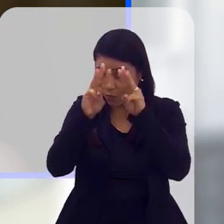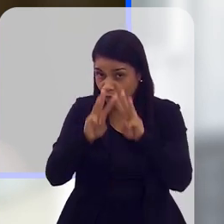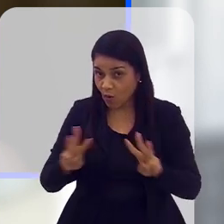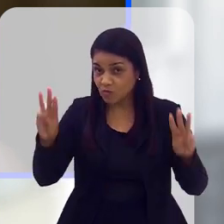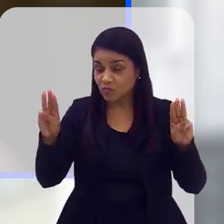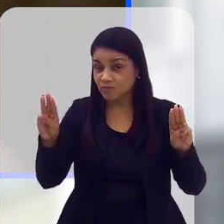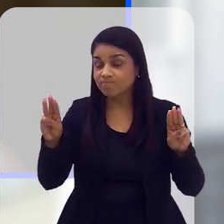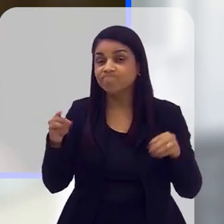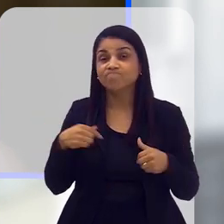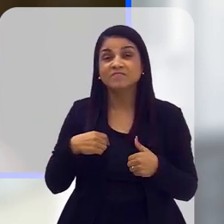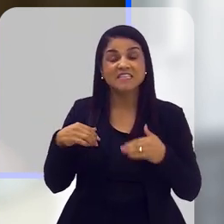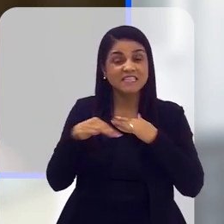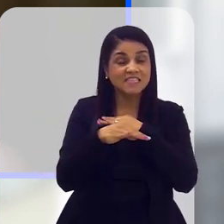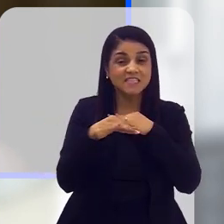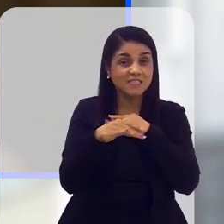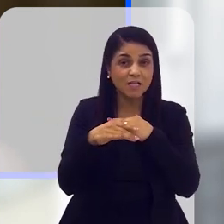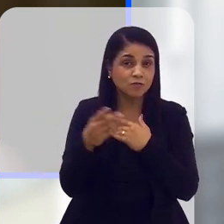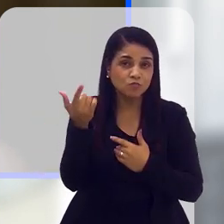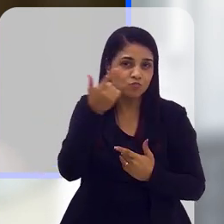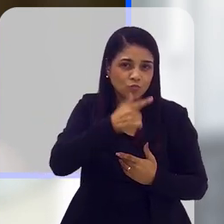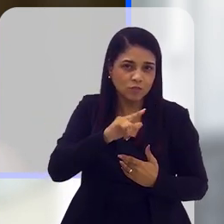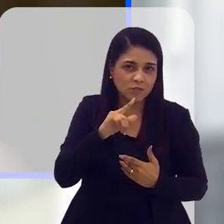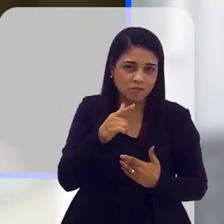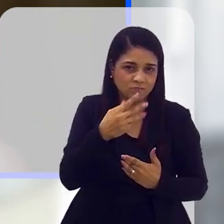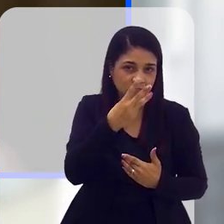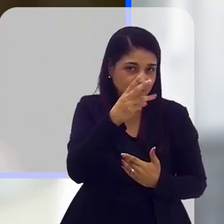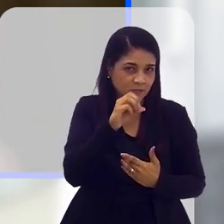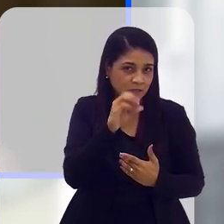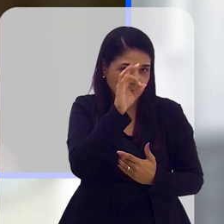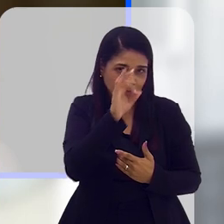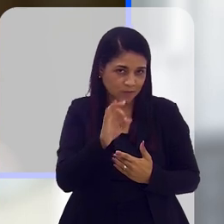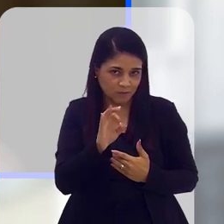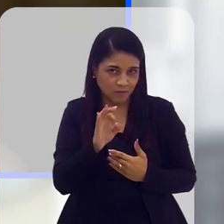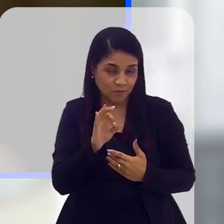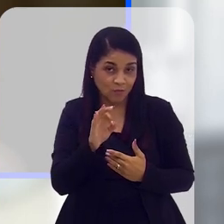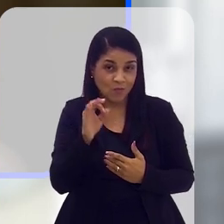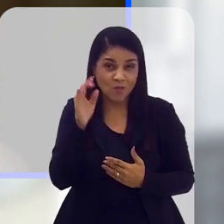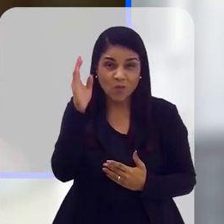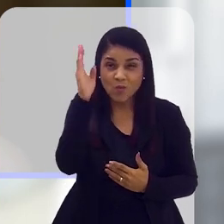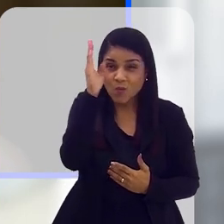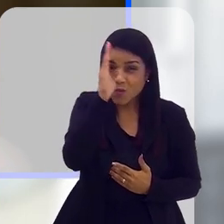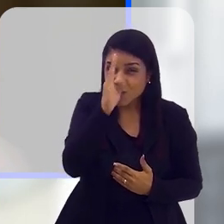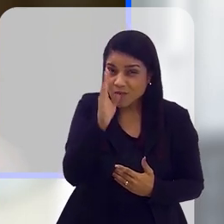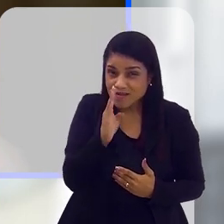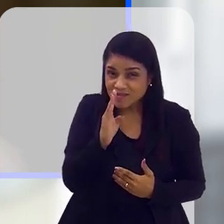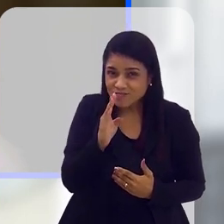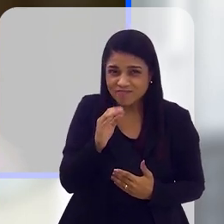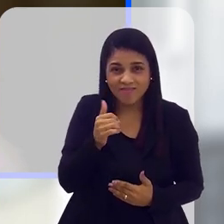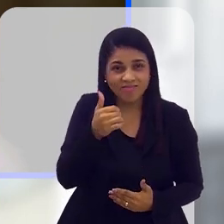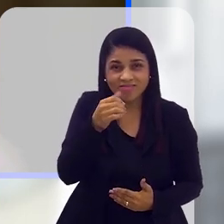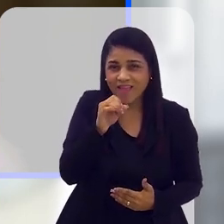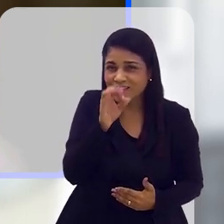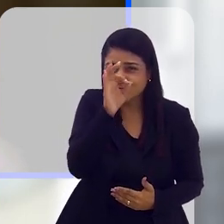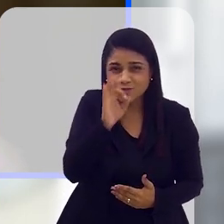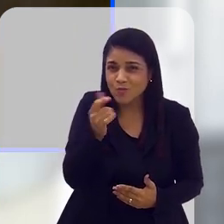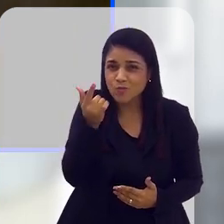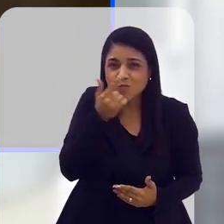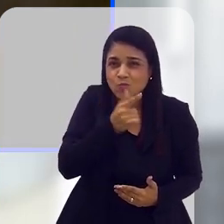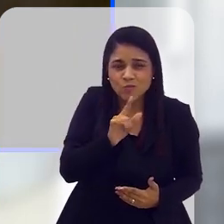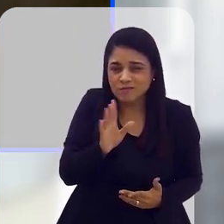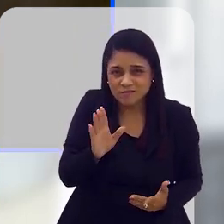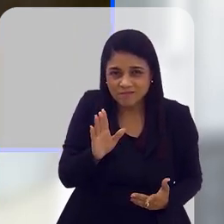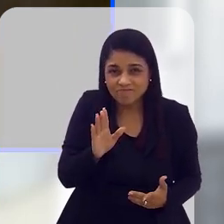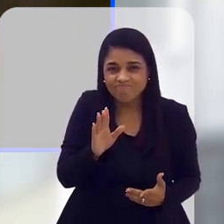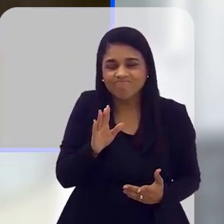e praticamente nenhuma cidade está chegando a mais do que 30% de metas cumpridas, e o Brasil não chega nem a 10%.